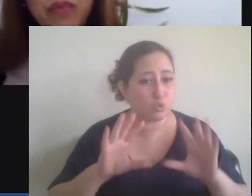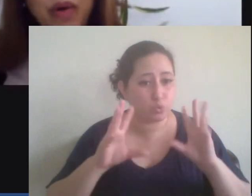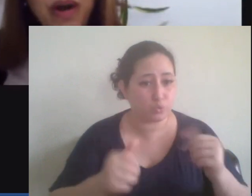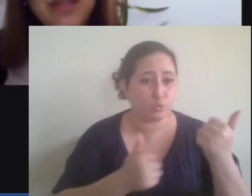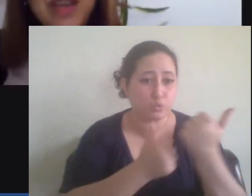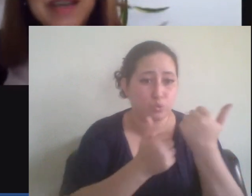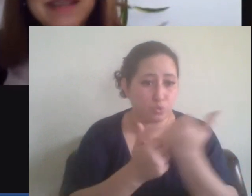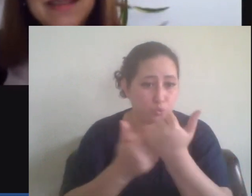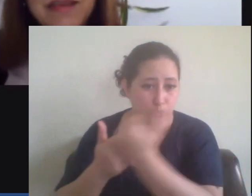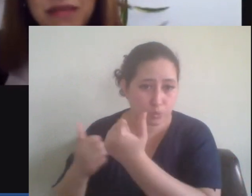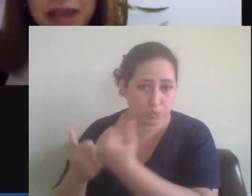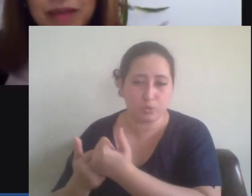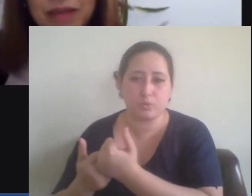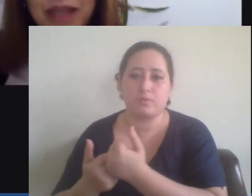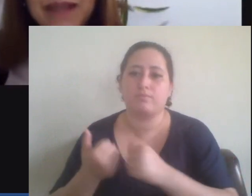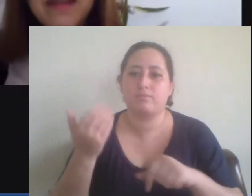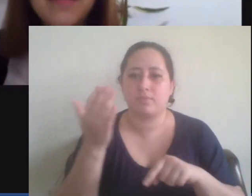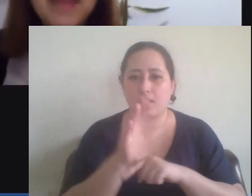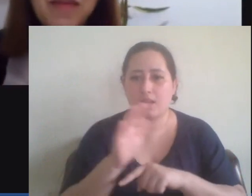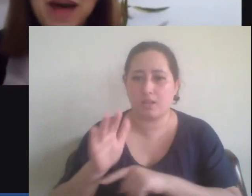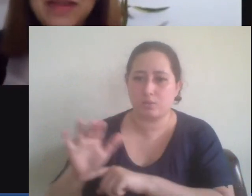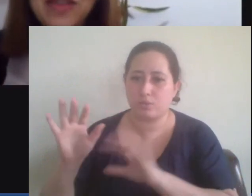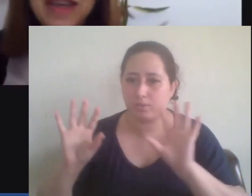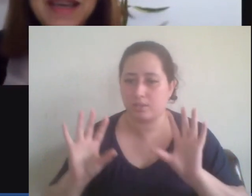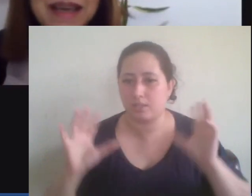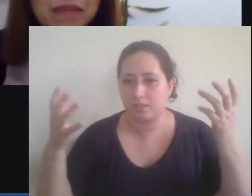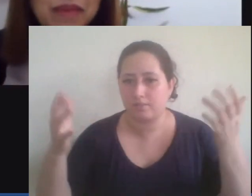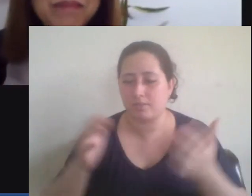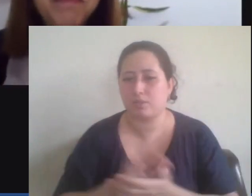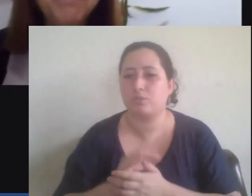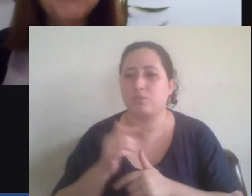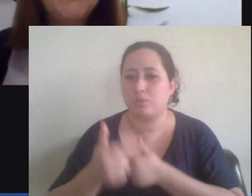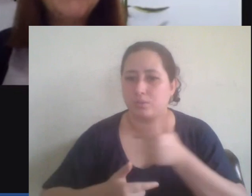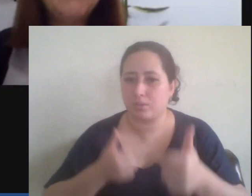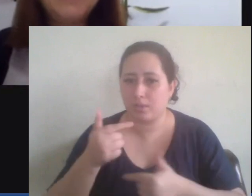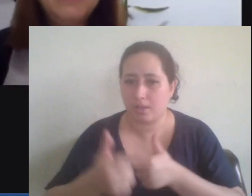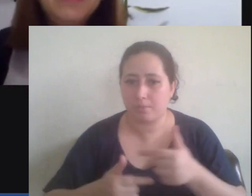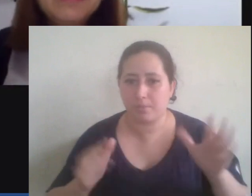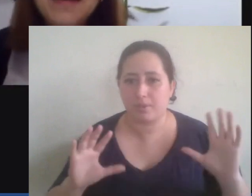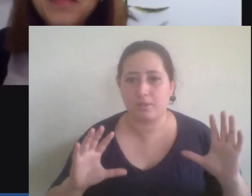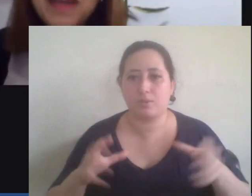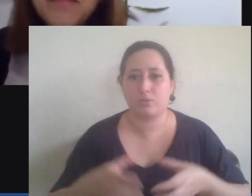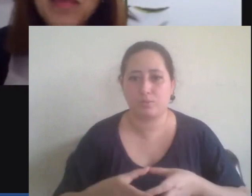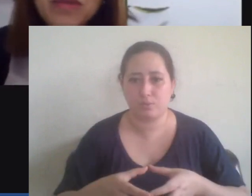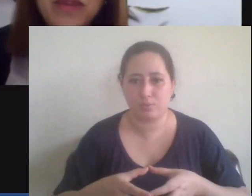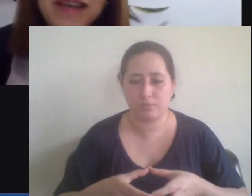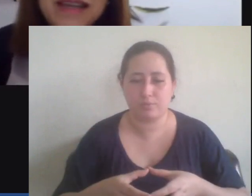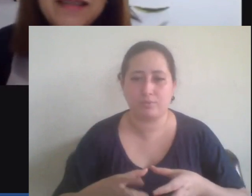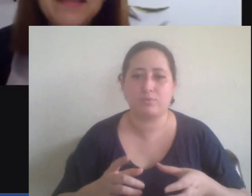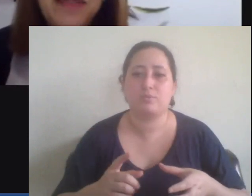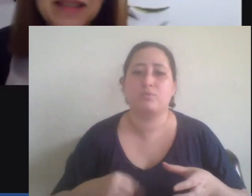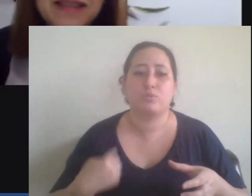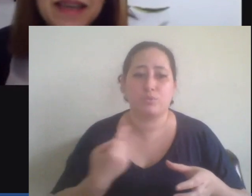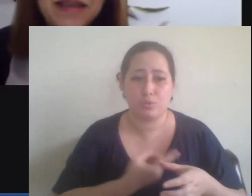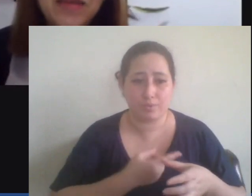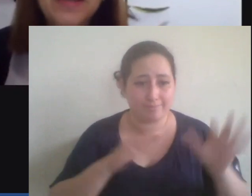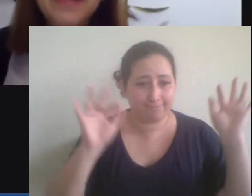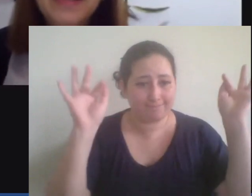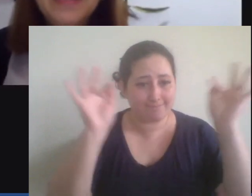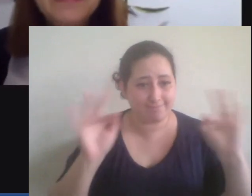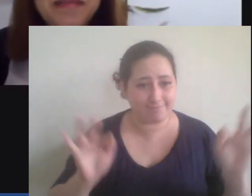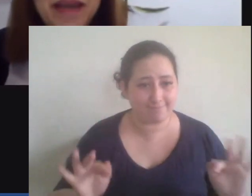que deram suporte a esse evento né então um trabalho de equipe e que estamos aí muito felizes em